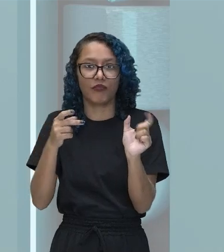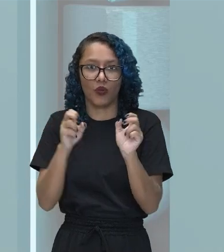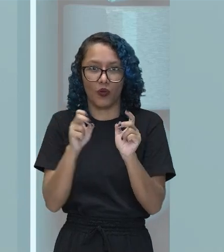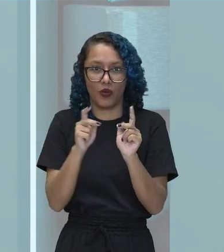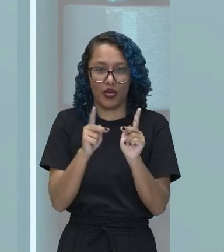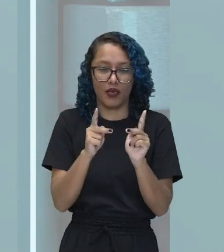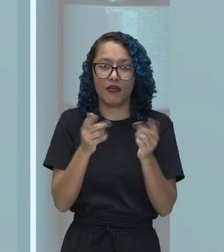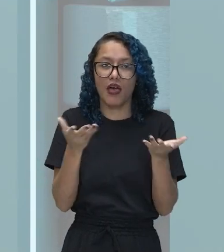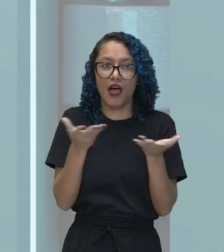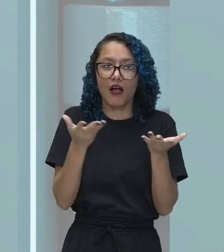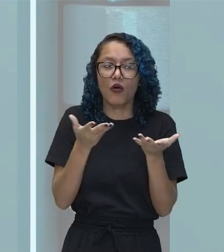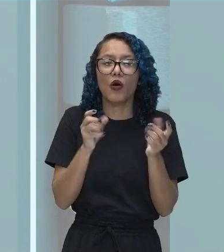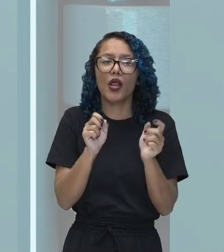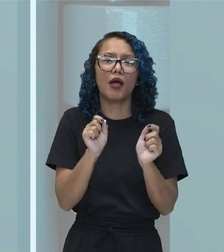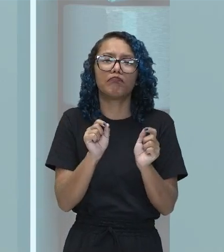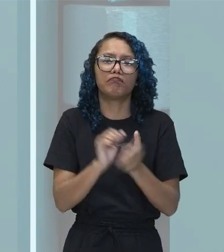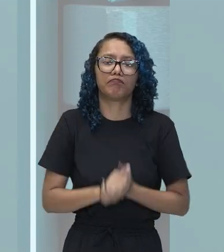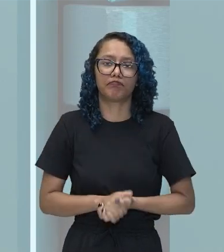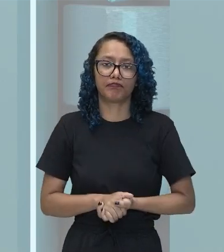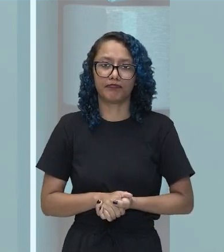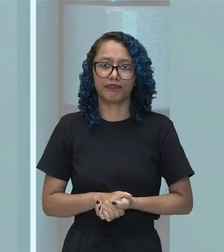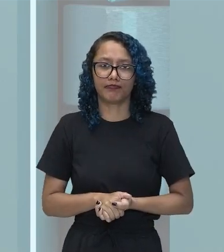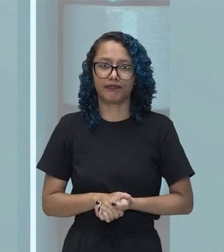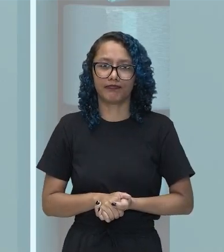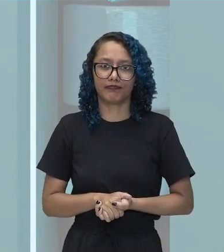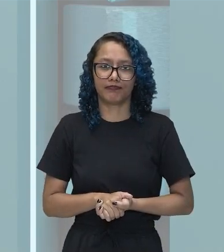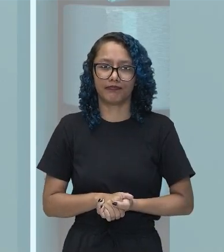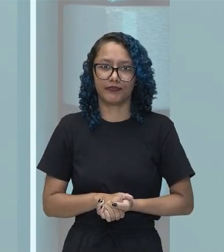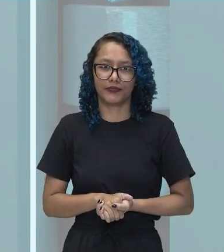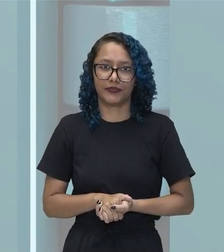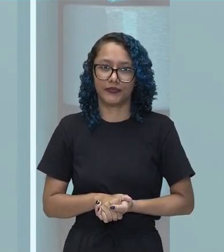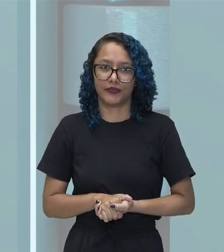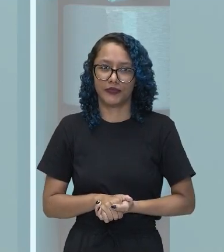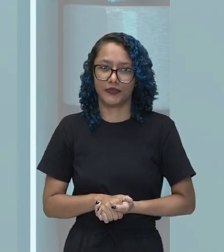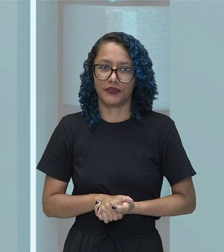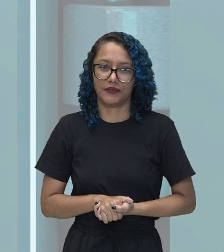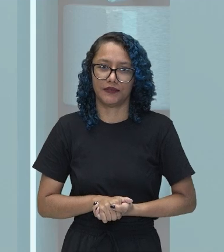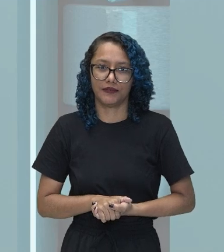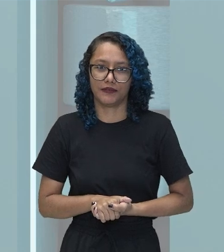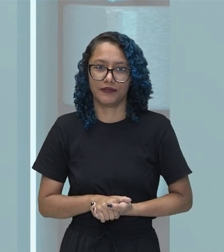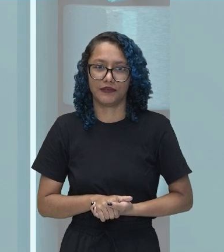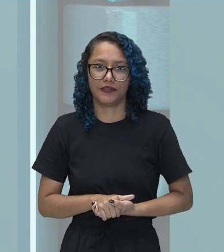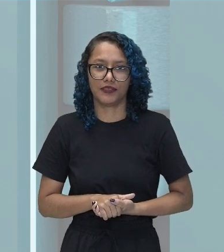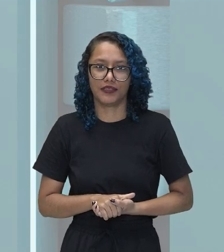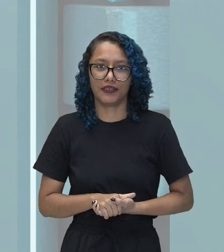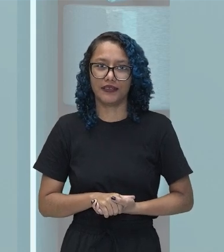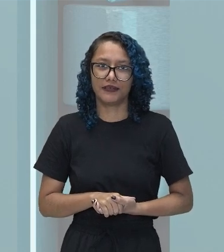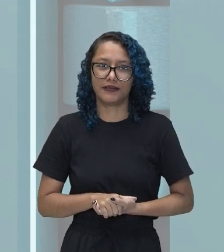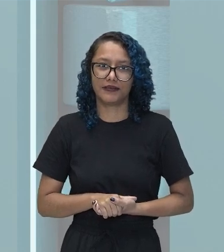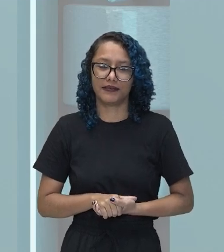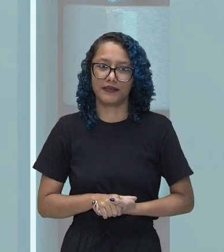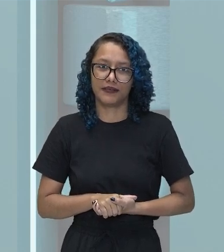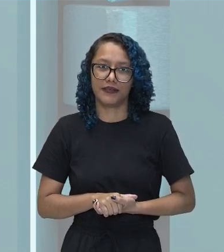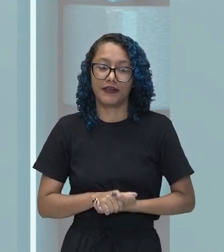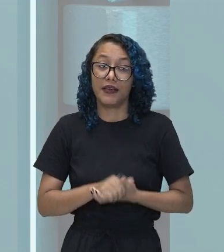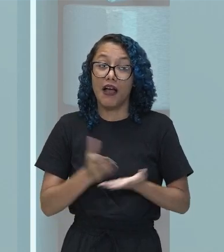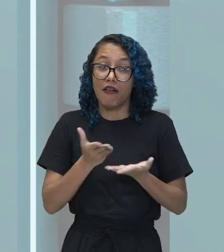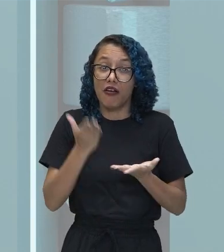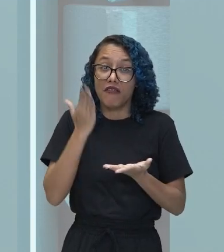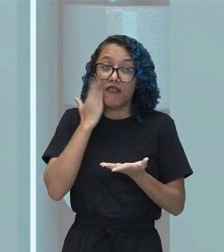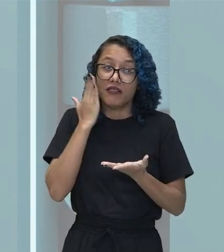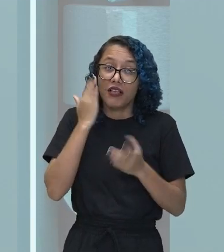Agora nós vamos entender e compreender os tipos de predicado. Quais